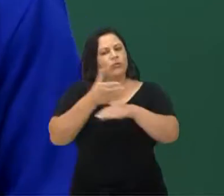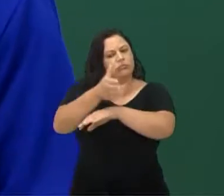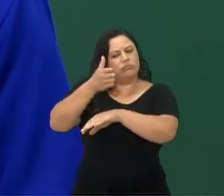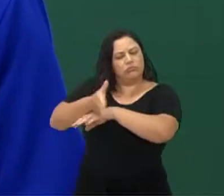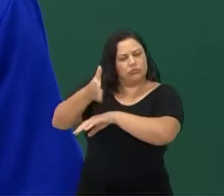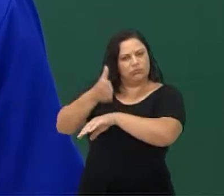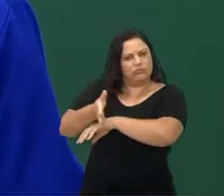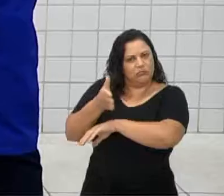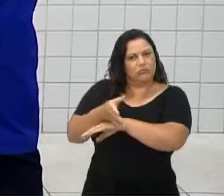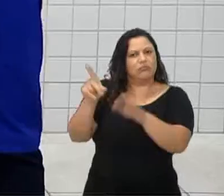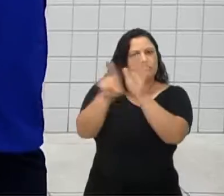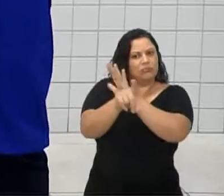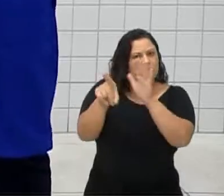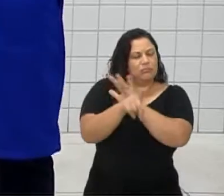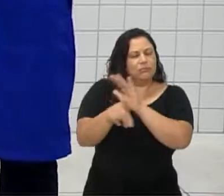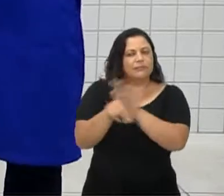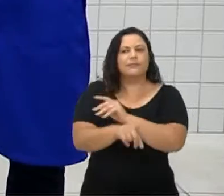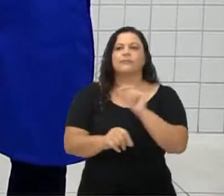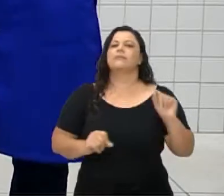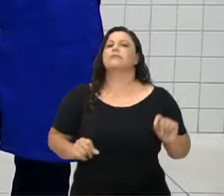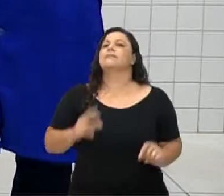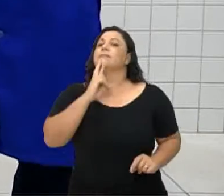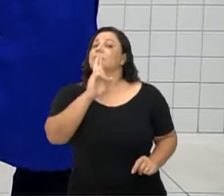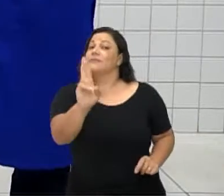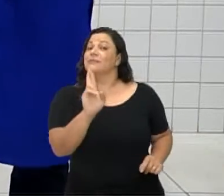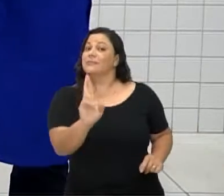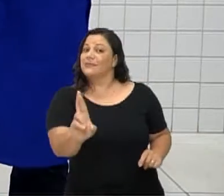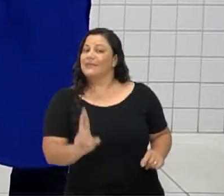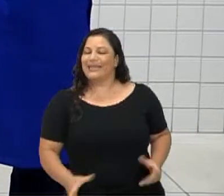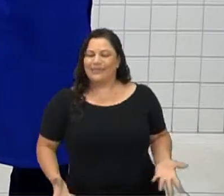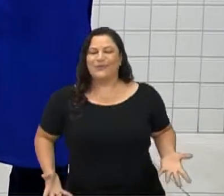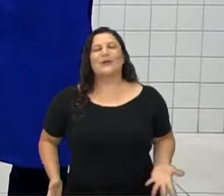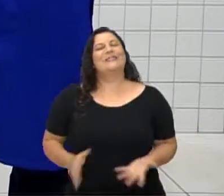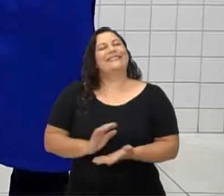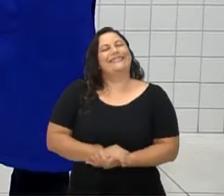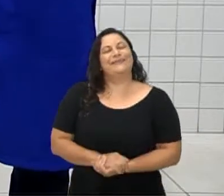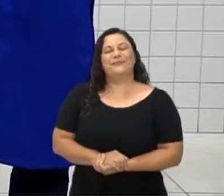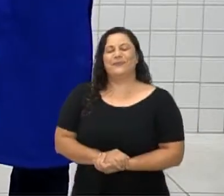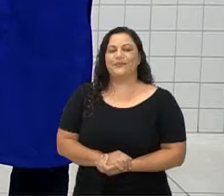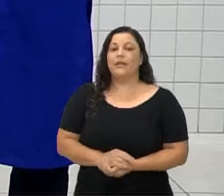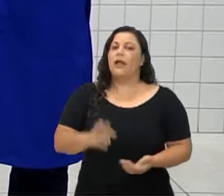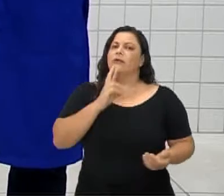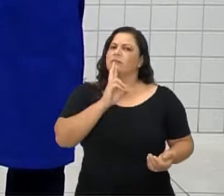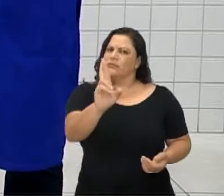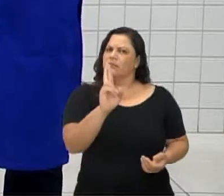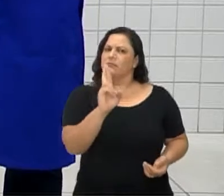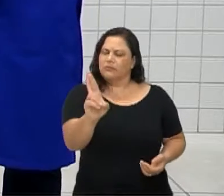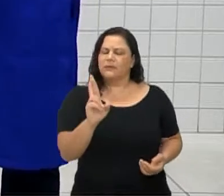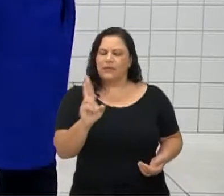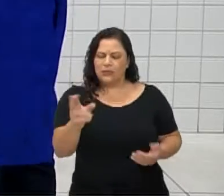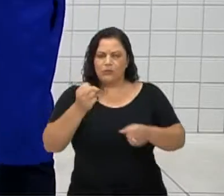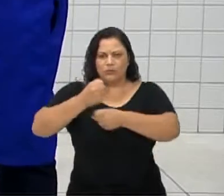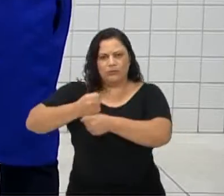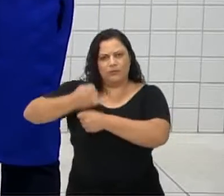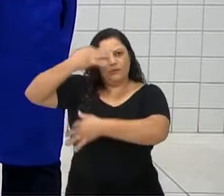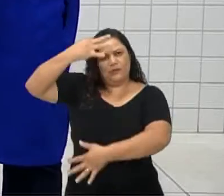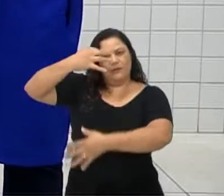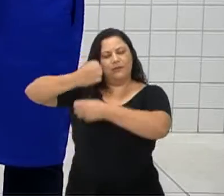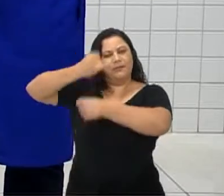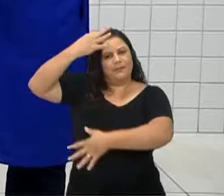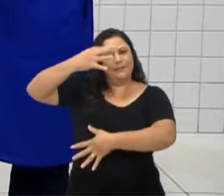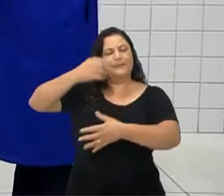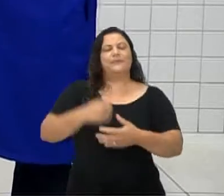nosso quiz. Tá bom? Enquanto isso, enquanto vocês vão respondendo aí no chat, tá bom? Participando do nosso quiz,